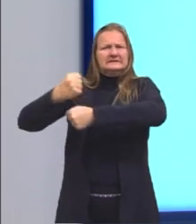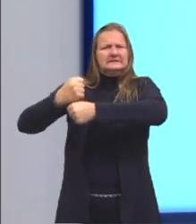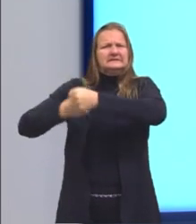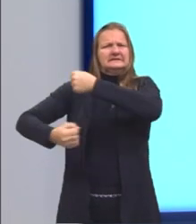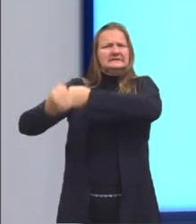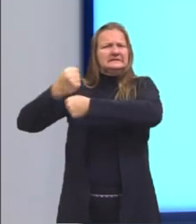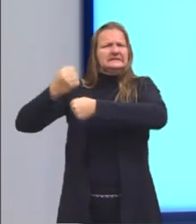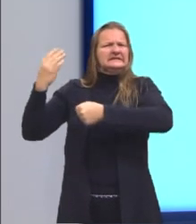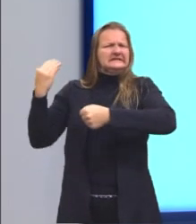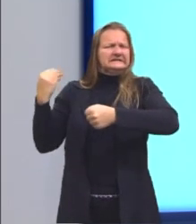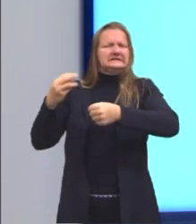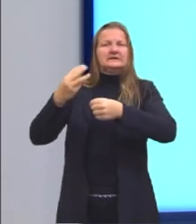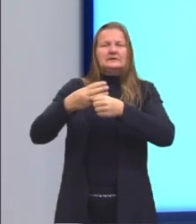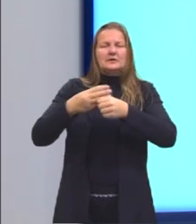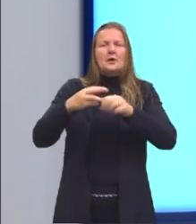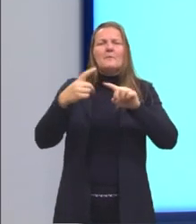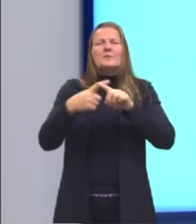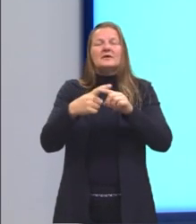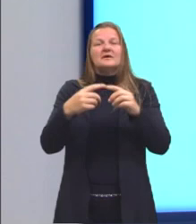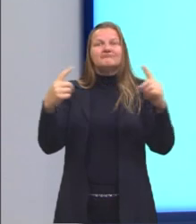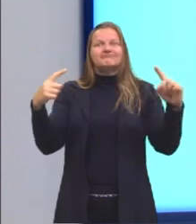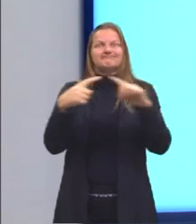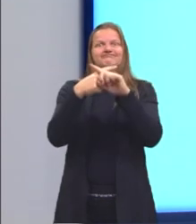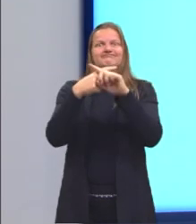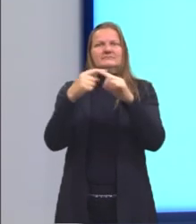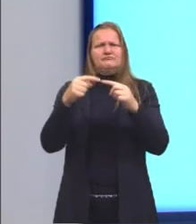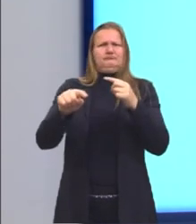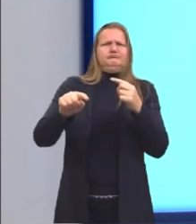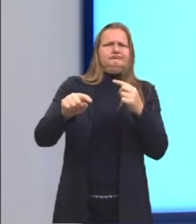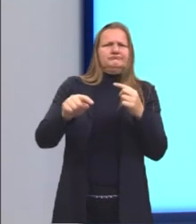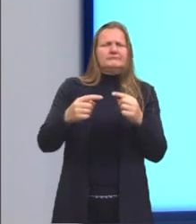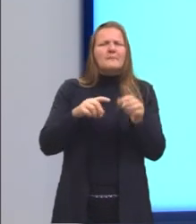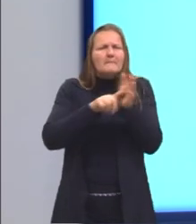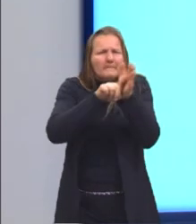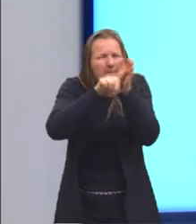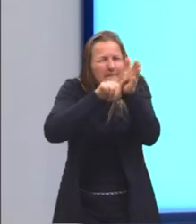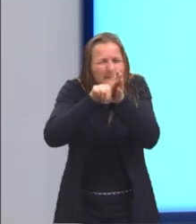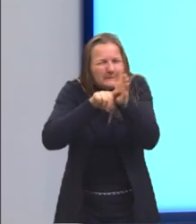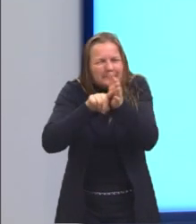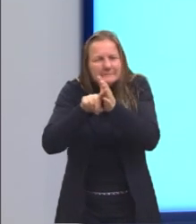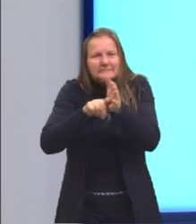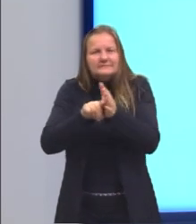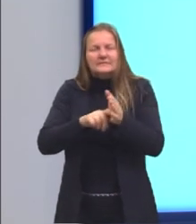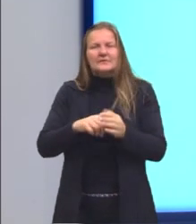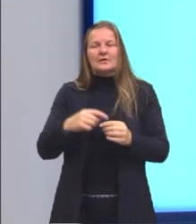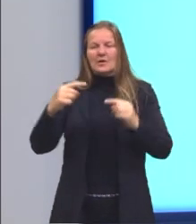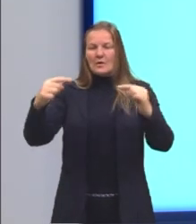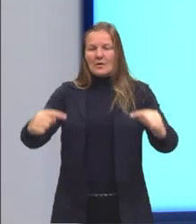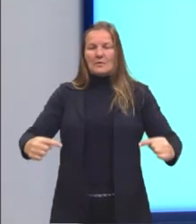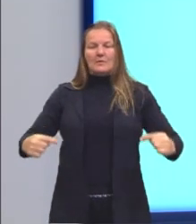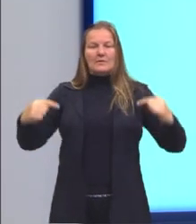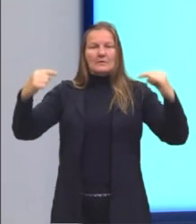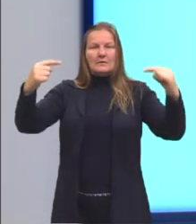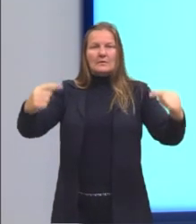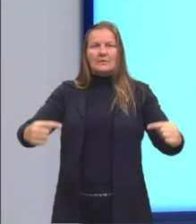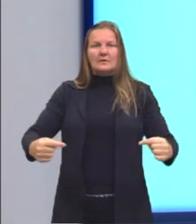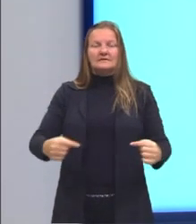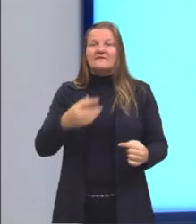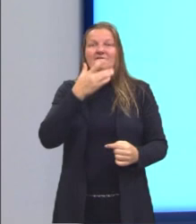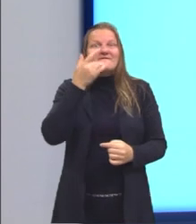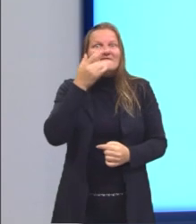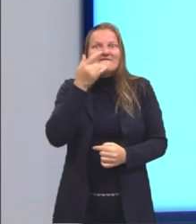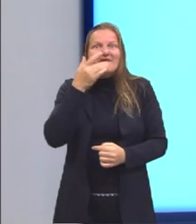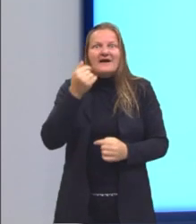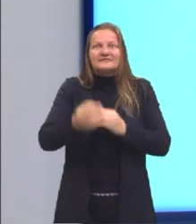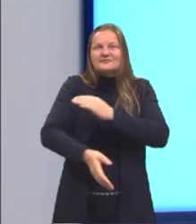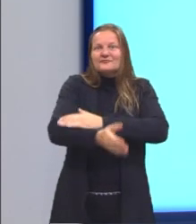Apesar de existirem controvérsias entre alguns pesquisadores, a roda tornou o transporte mais fácil e